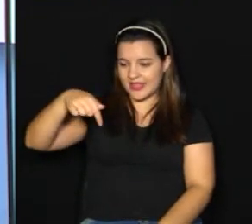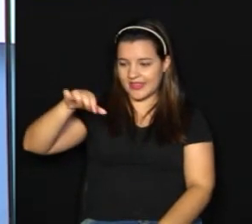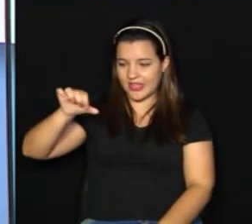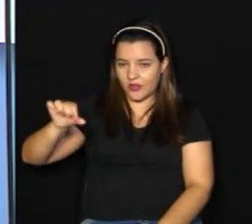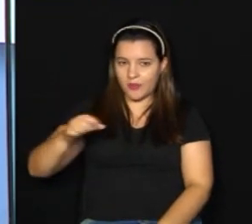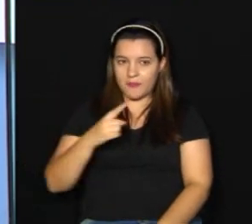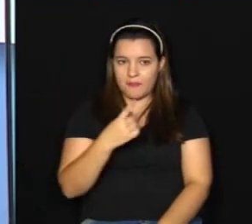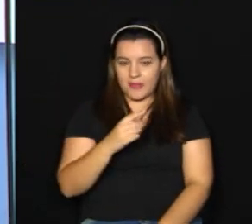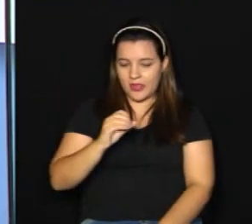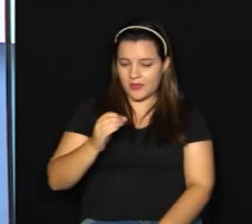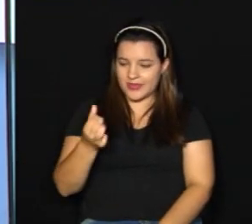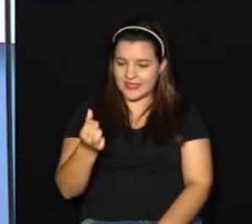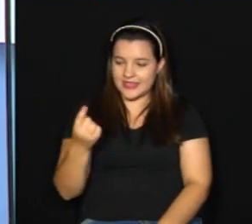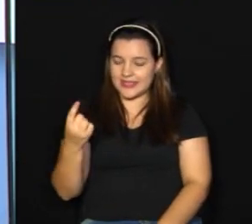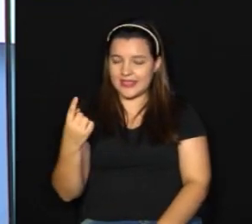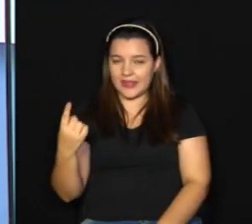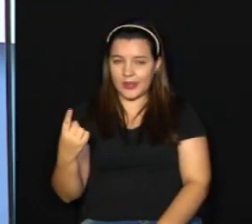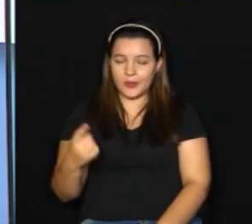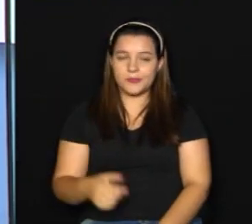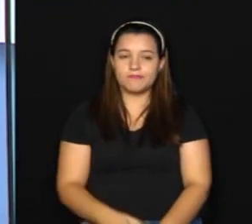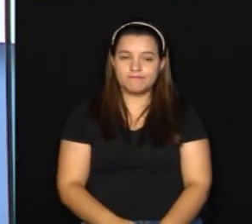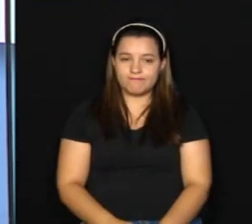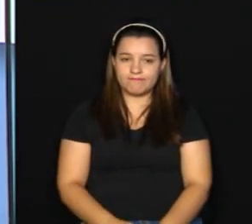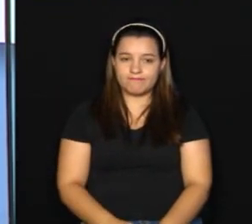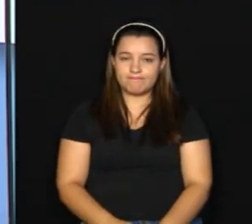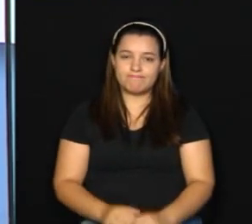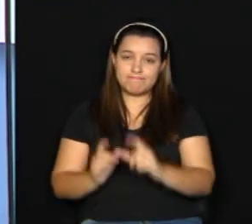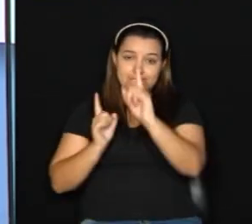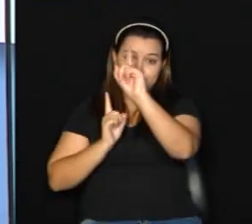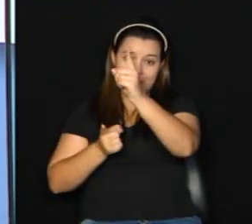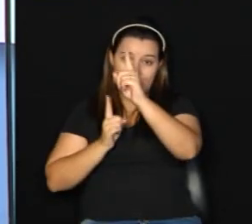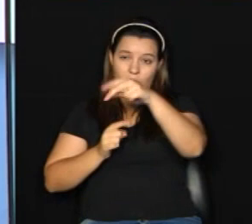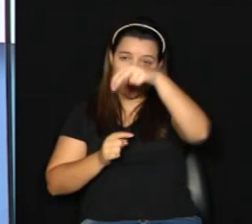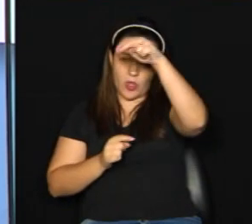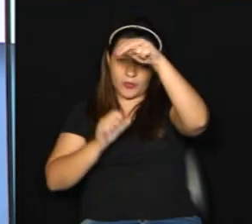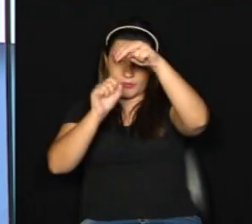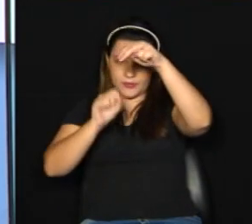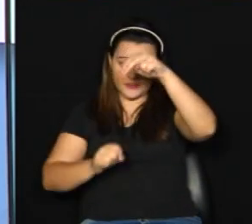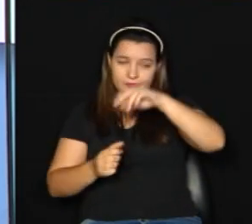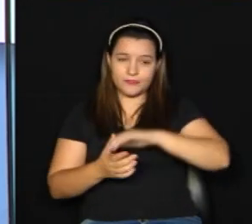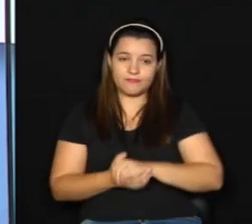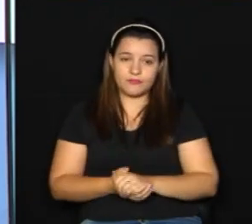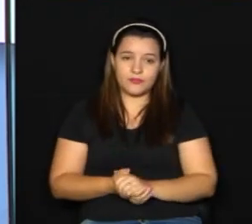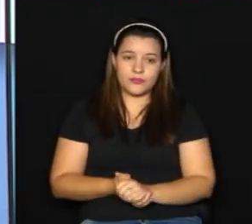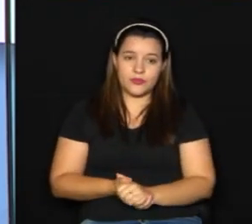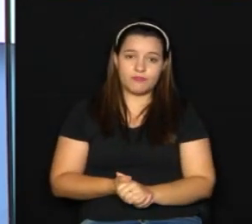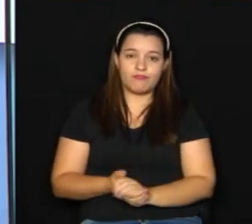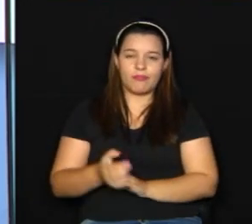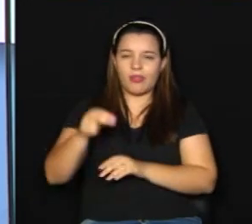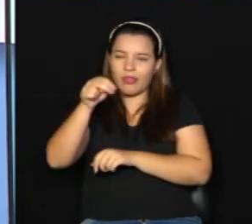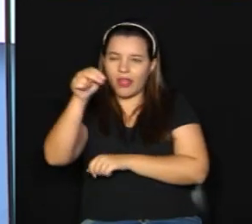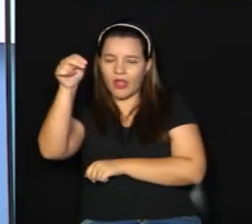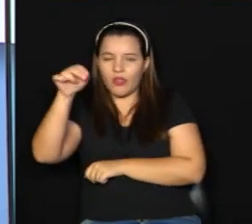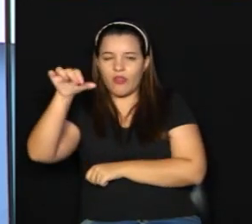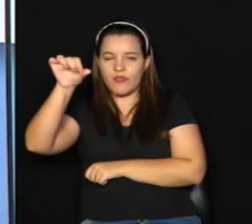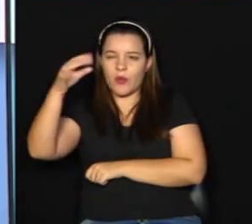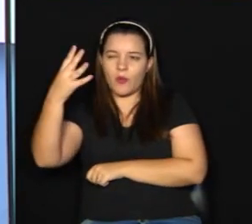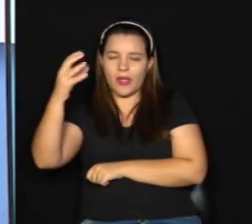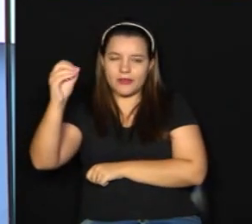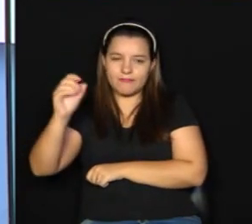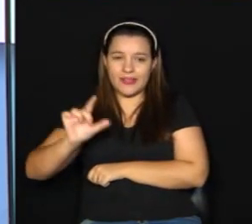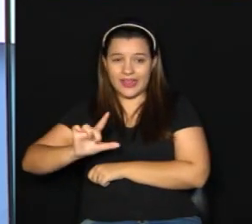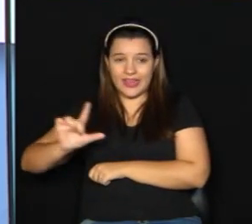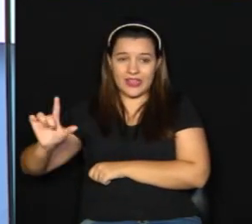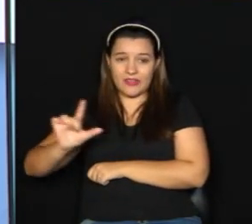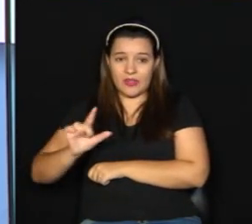1.061, respectivamente. Na sequência, nós temos a região norte com 947 casos, a leste com